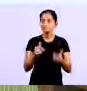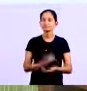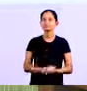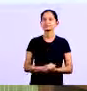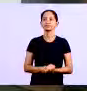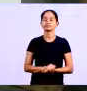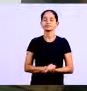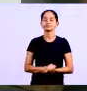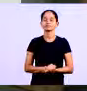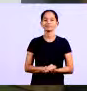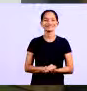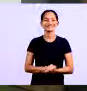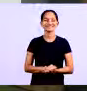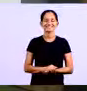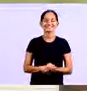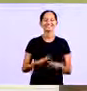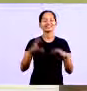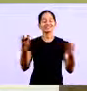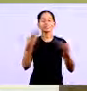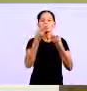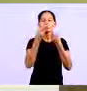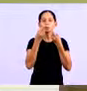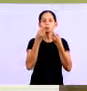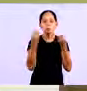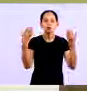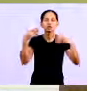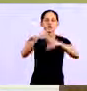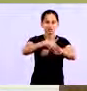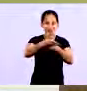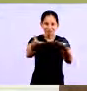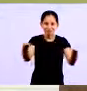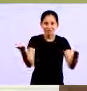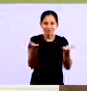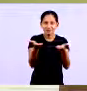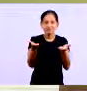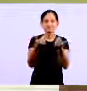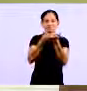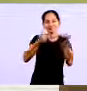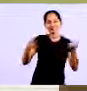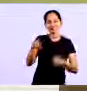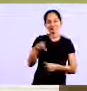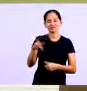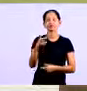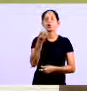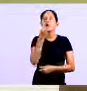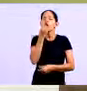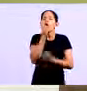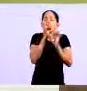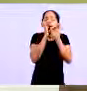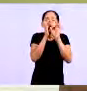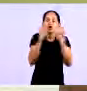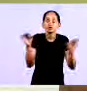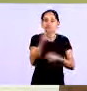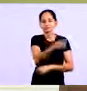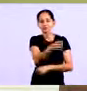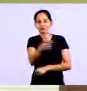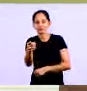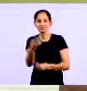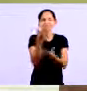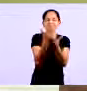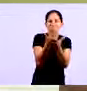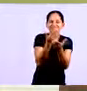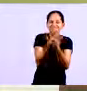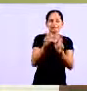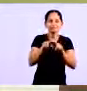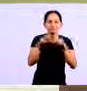Boa noite Boa noite professor Boa noite alunos Boa noite tutores Tenham uma ótima semana Estudem bastante Se ded